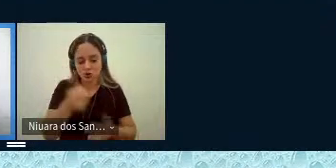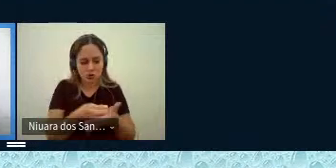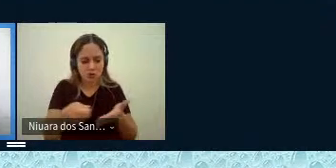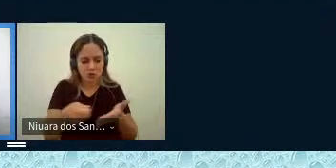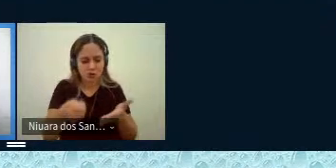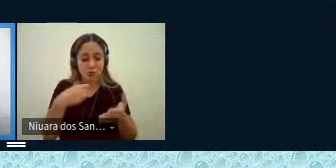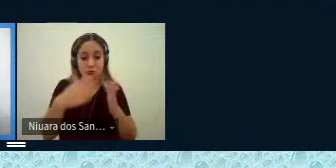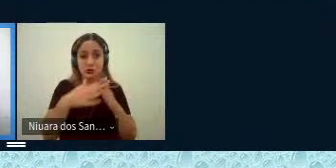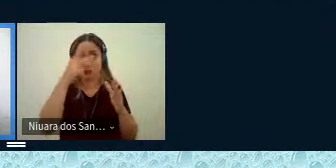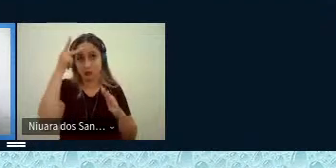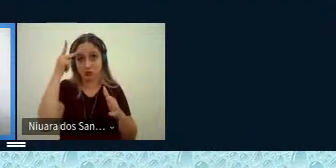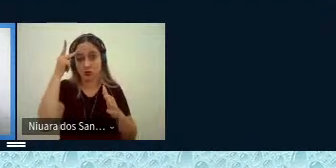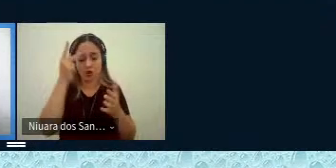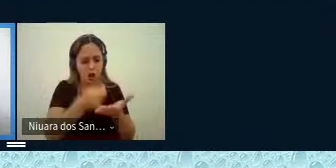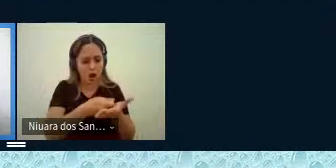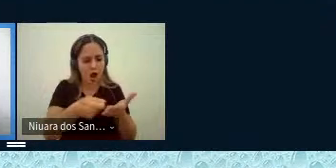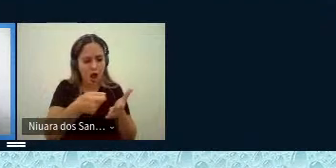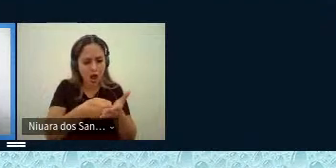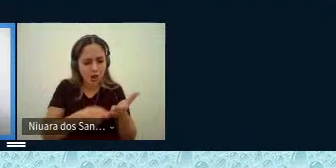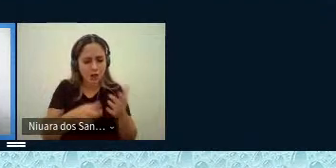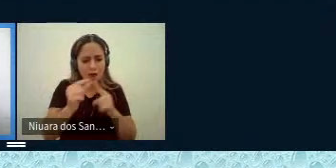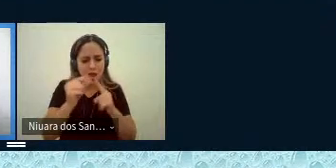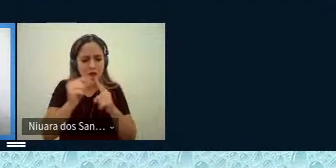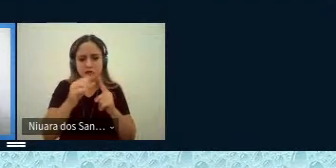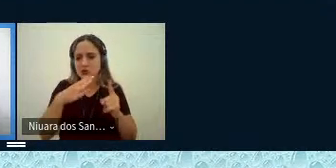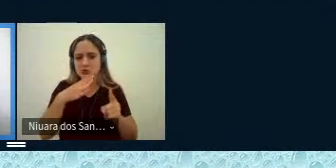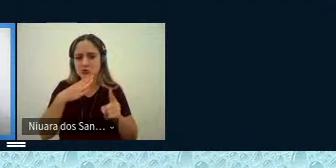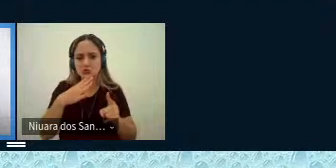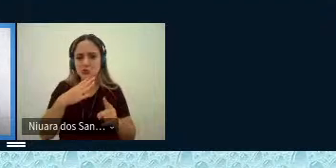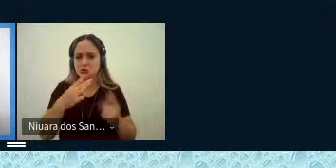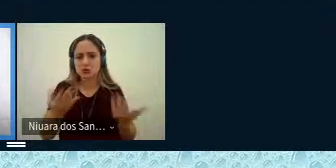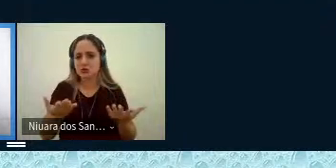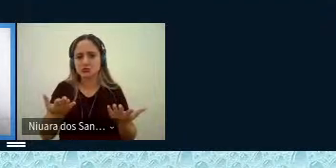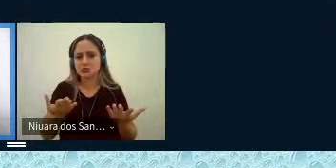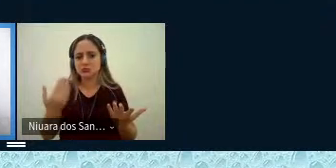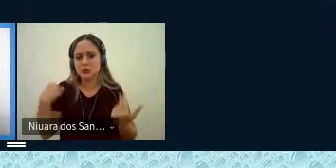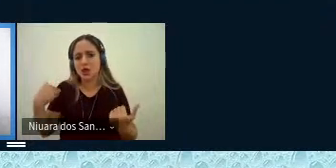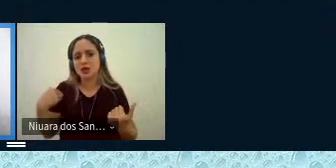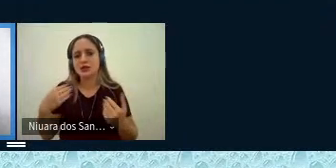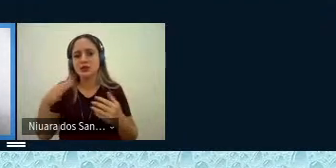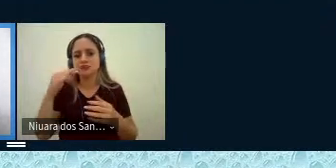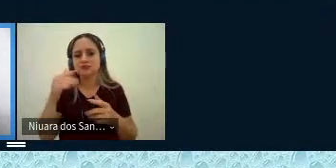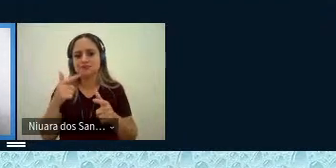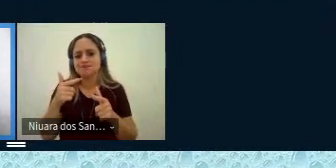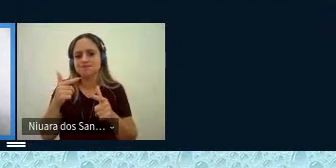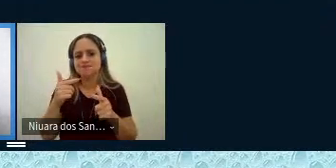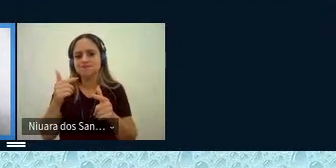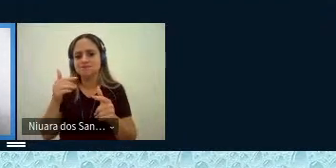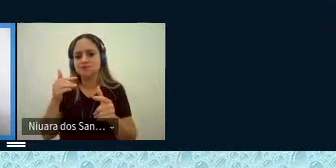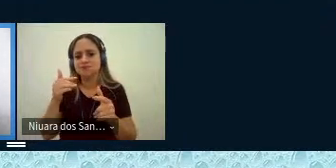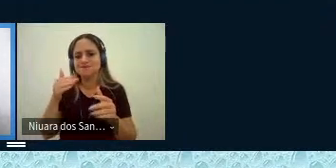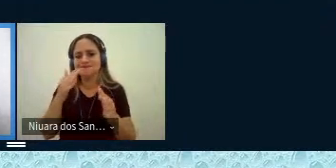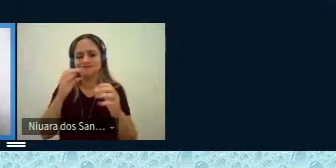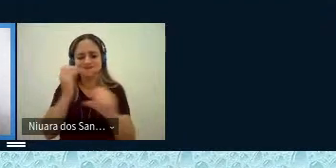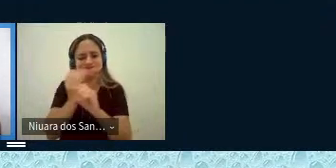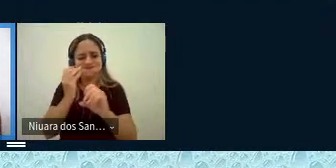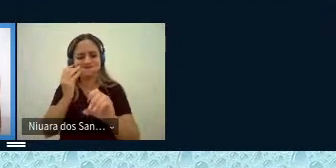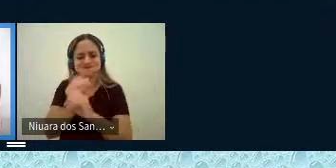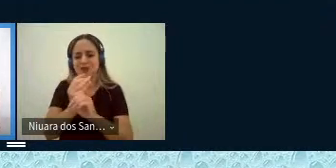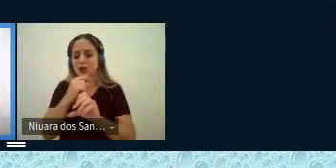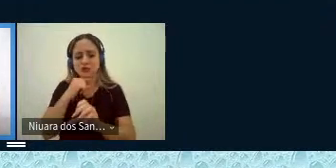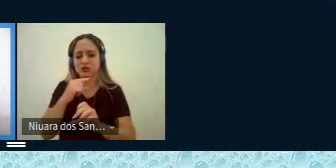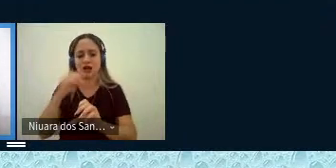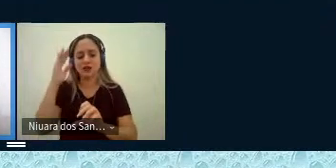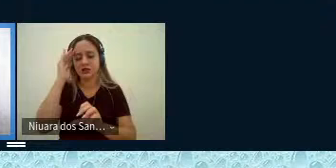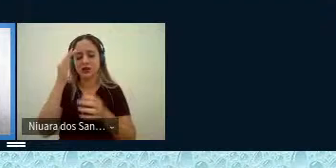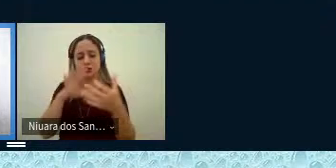anotassem, não é? As lexias que eles achavam que esbarrava na compreensão, que não permitia o alcance